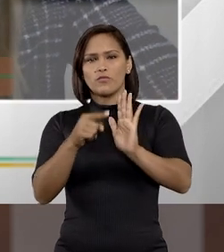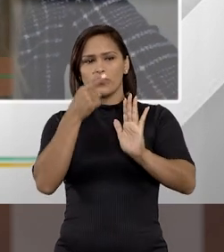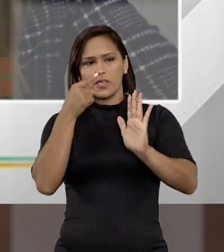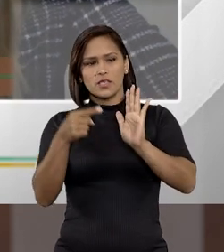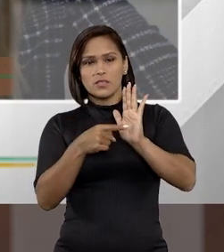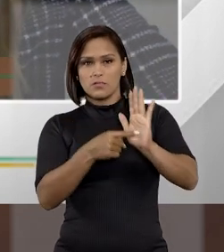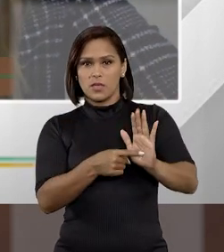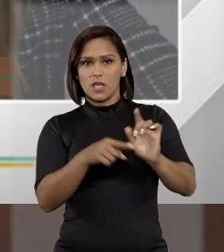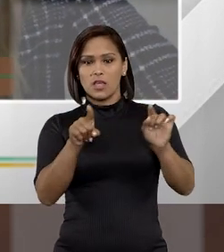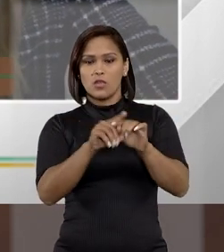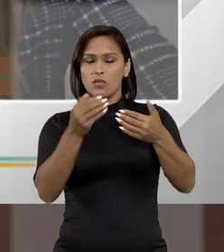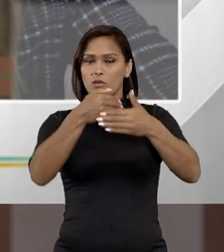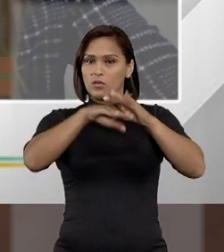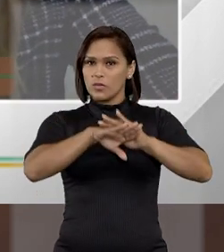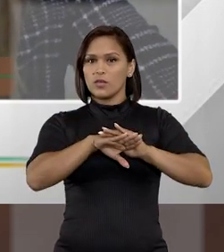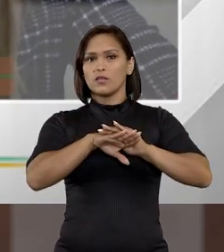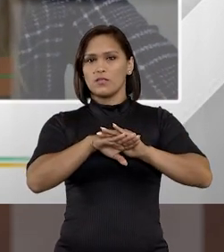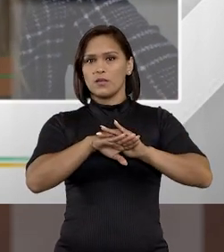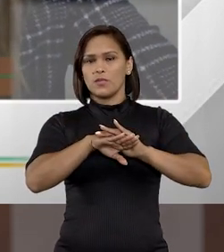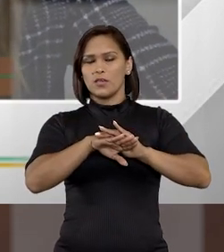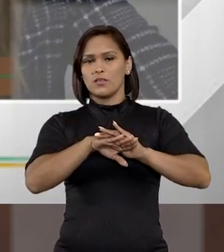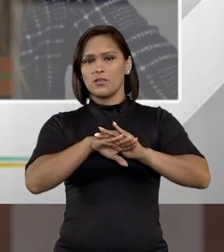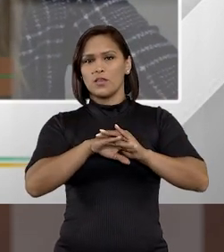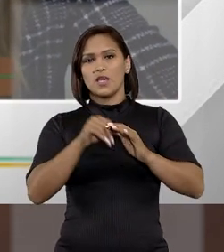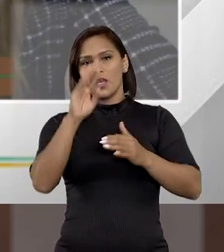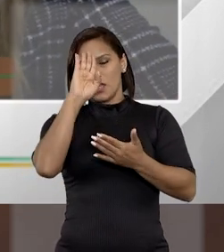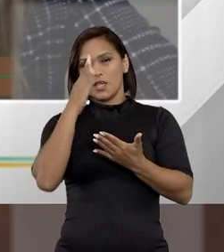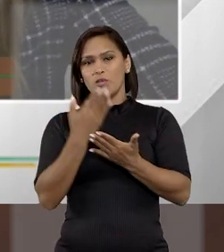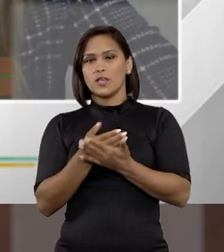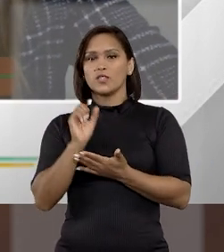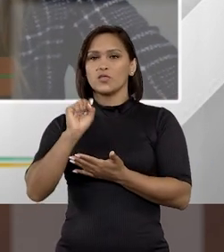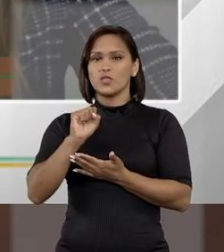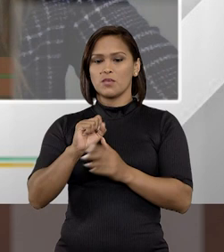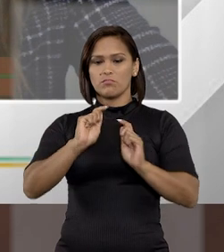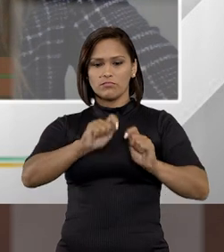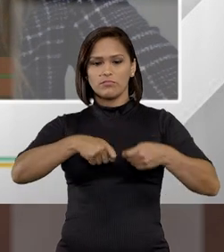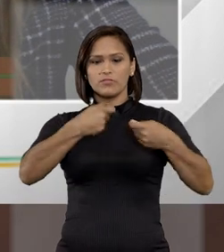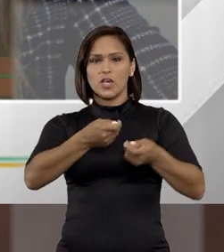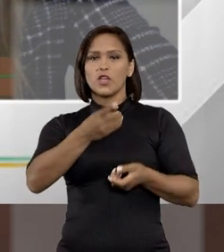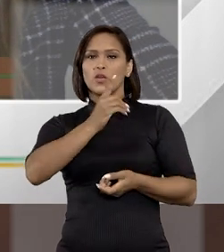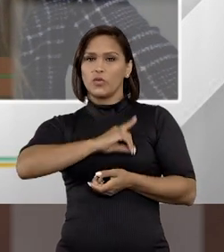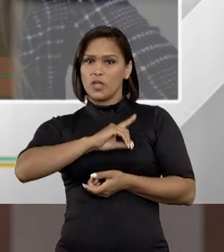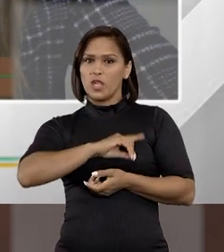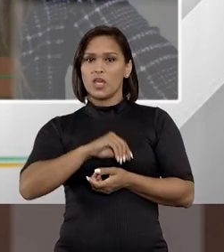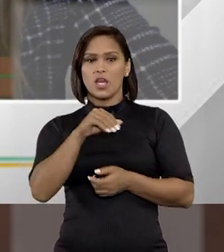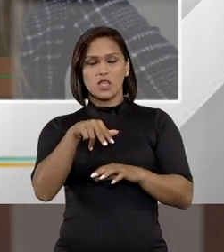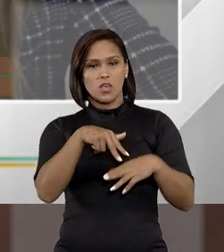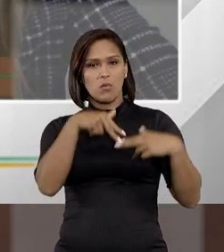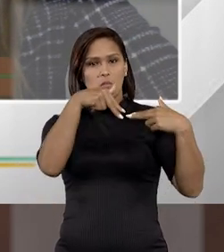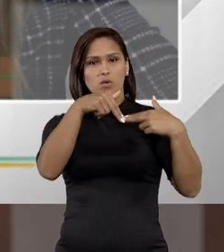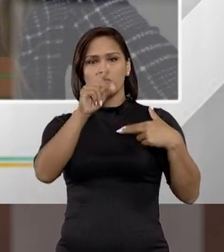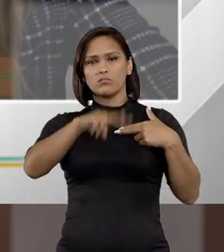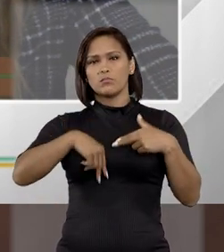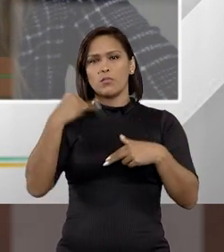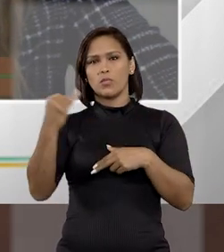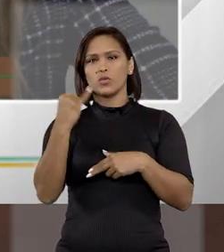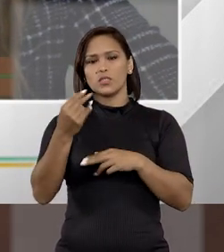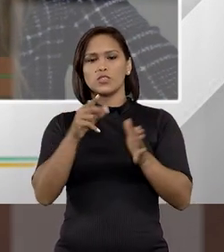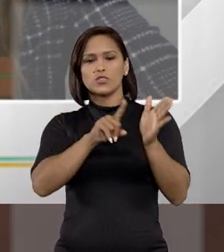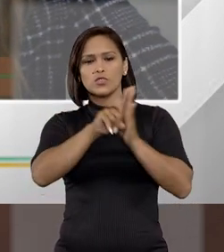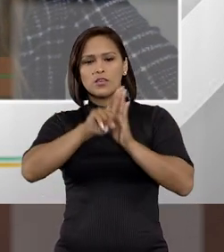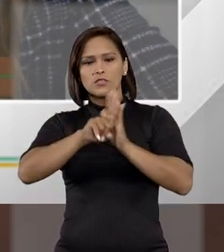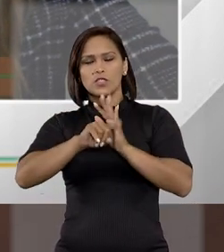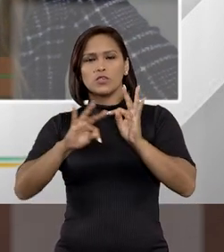de denúncia, até mesmo seja pelo arquivamento, e eu acredito, sempre defendi isso, que o delegado é uma autoridade super relevante aí